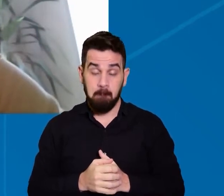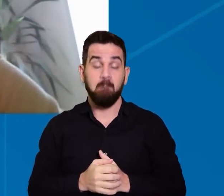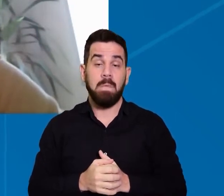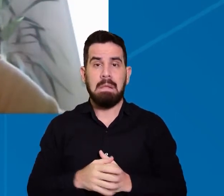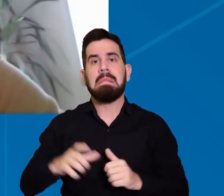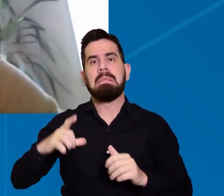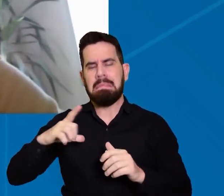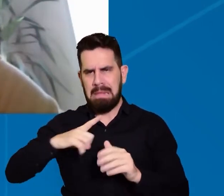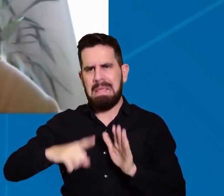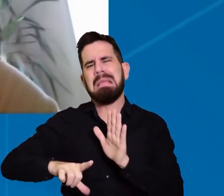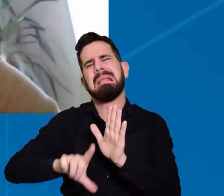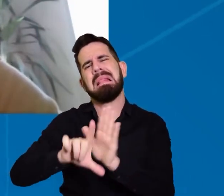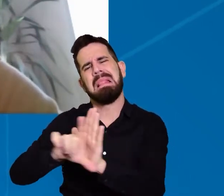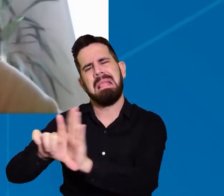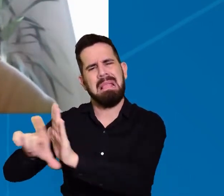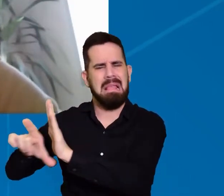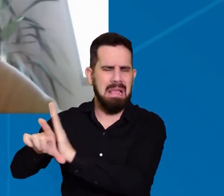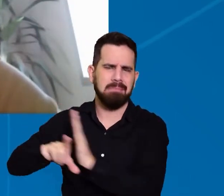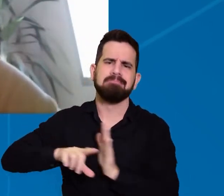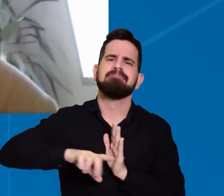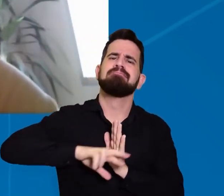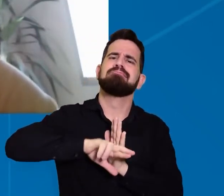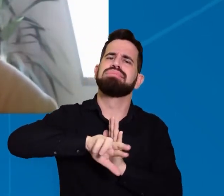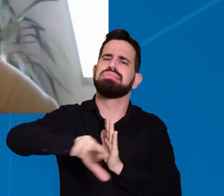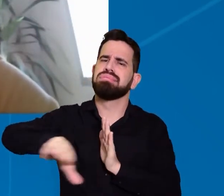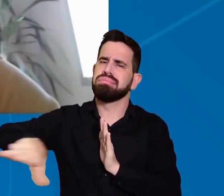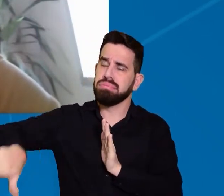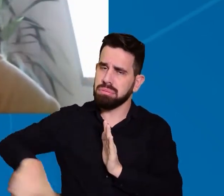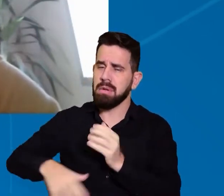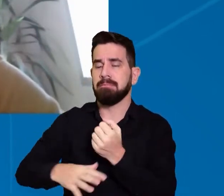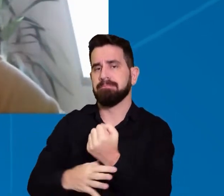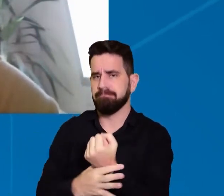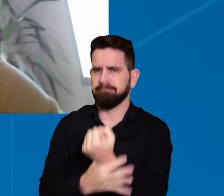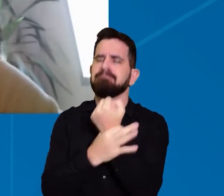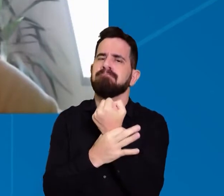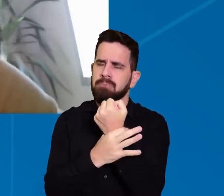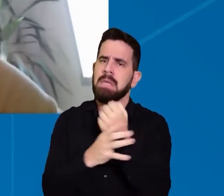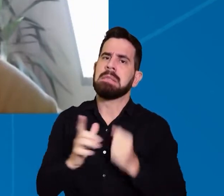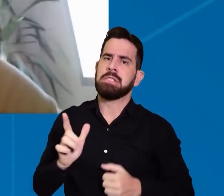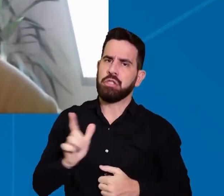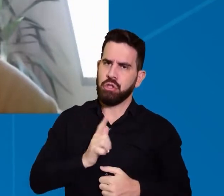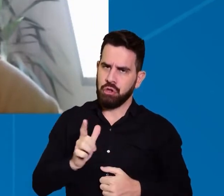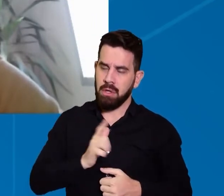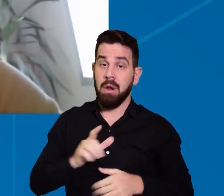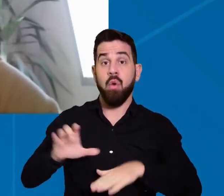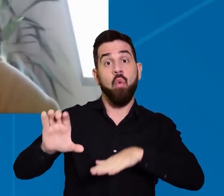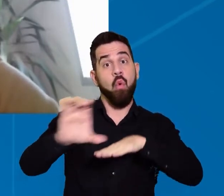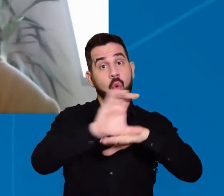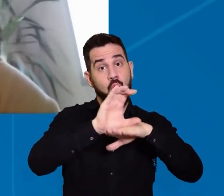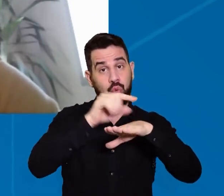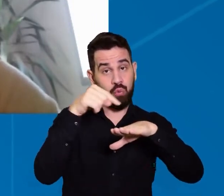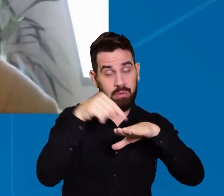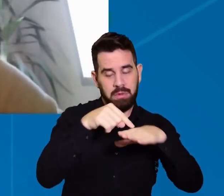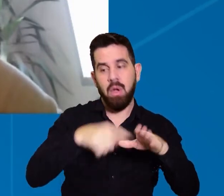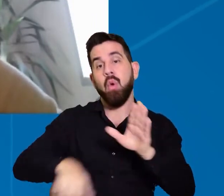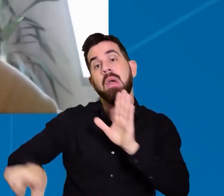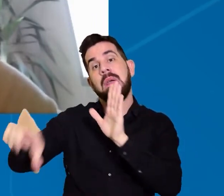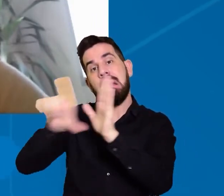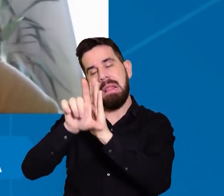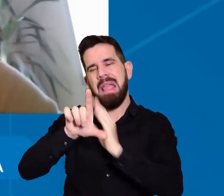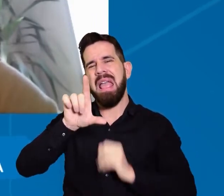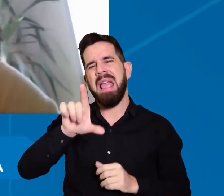muito amplo e garantista, tanto na Constituição, como na Lei Brasileira de